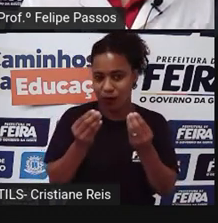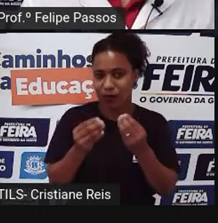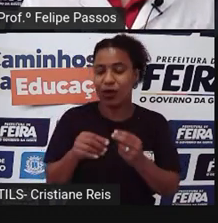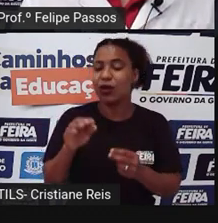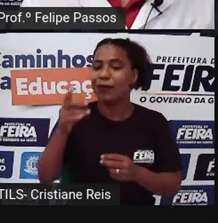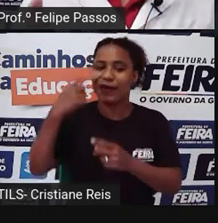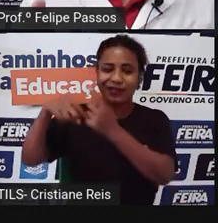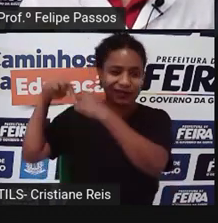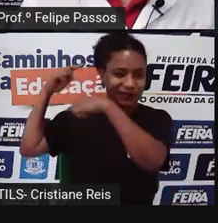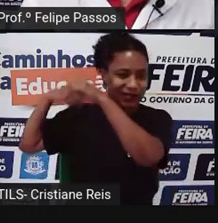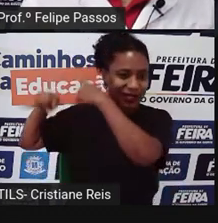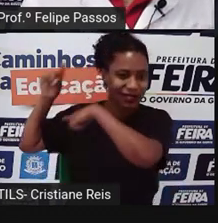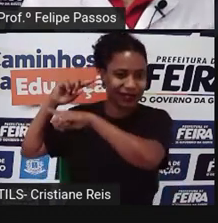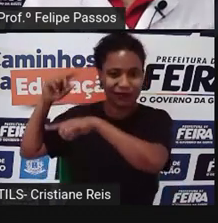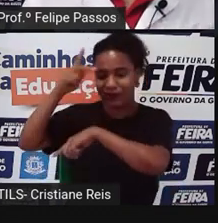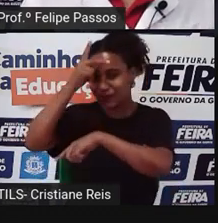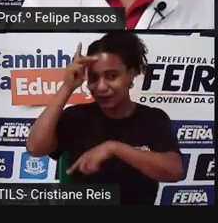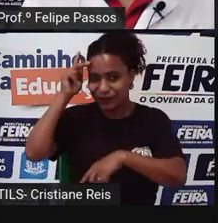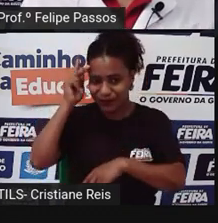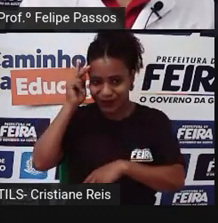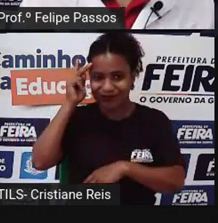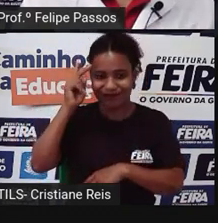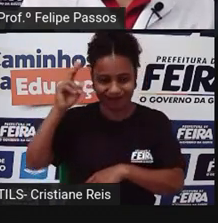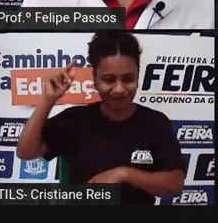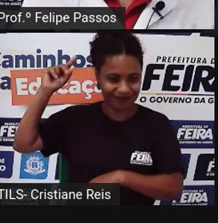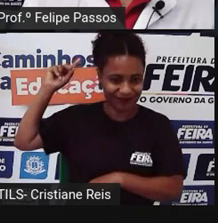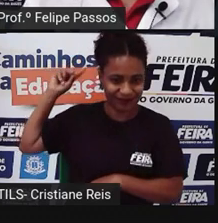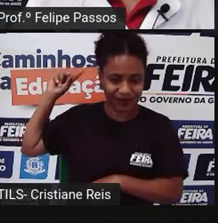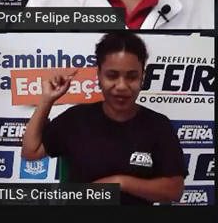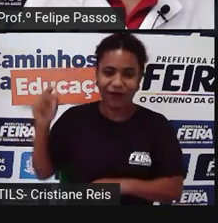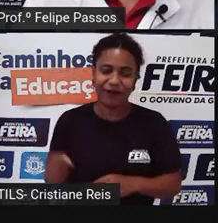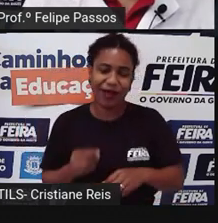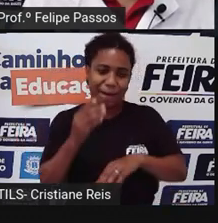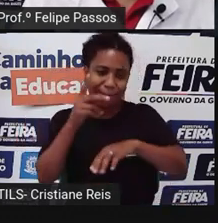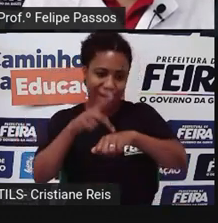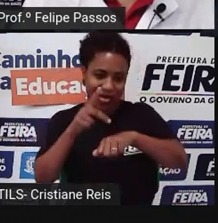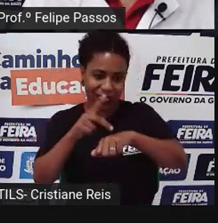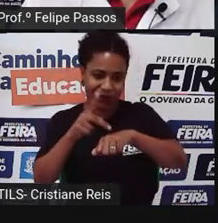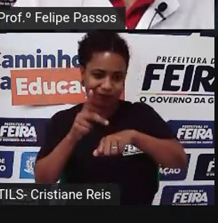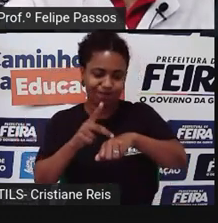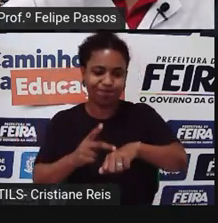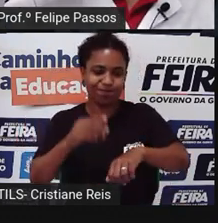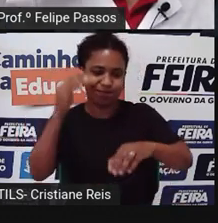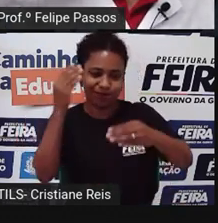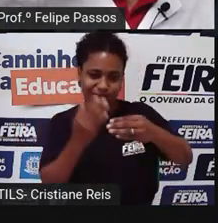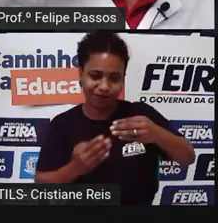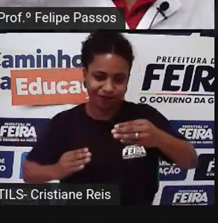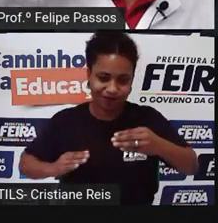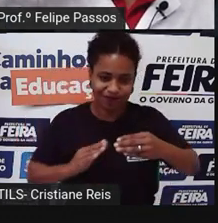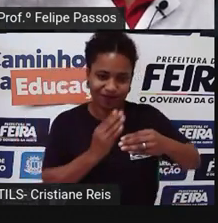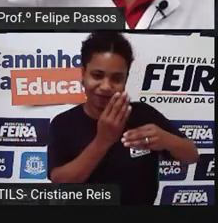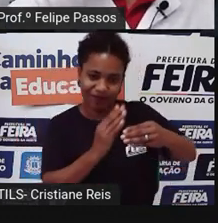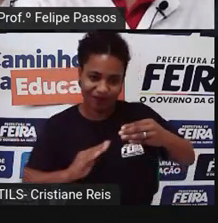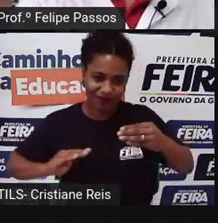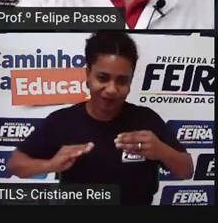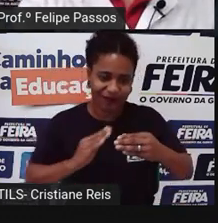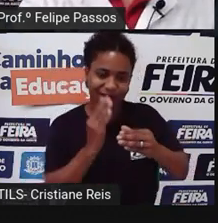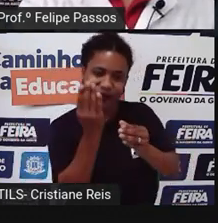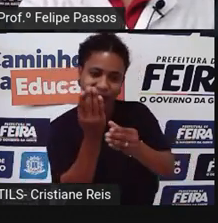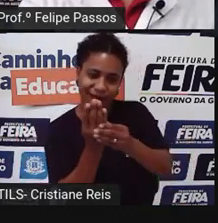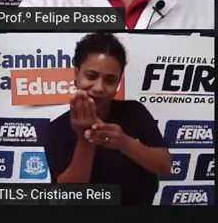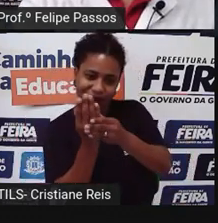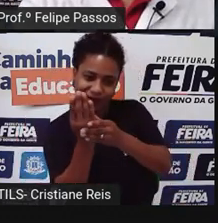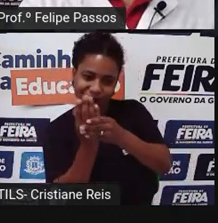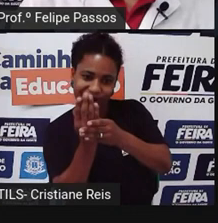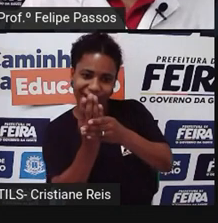formato, essa pedra poderia cortar a carne ou poderia virar uma arma, ele usou a tecnologia para produzir